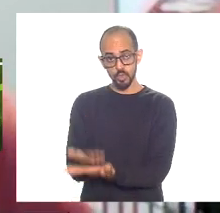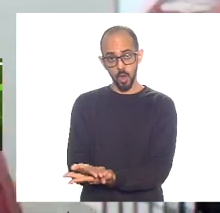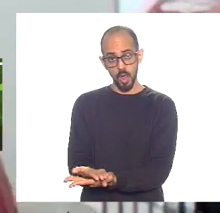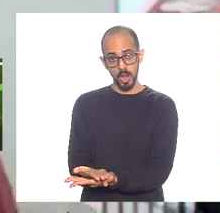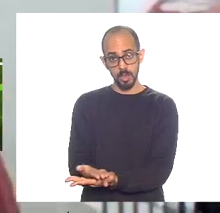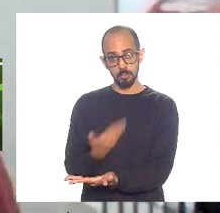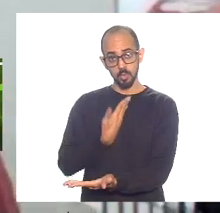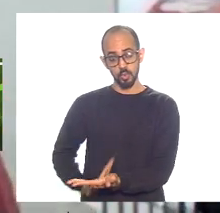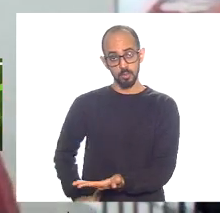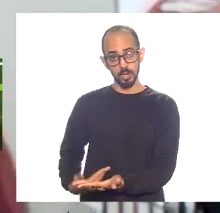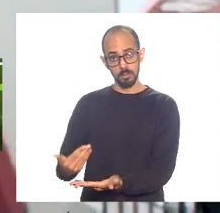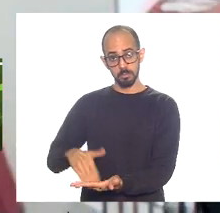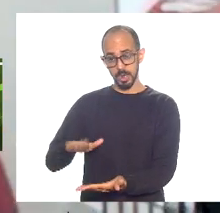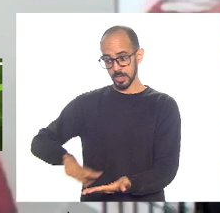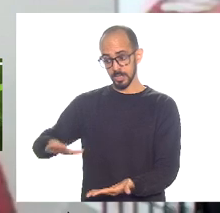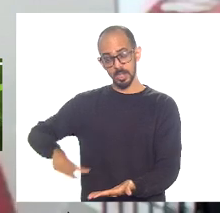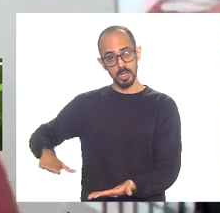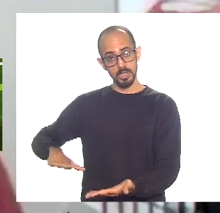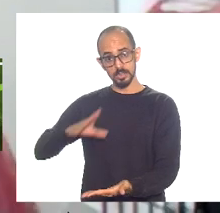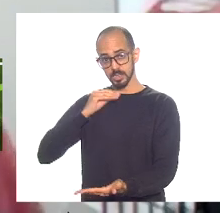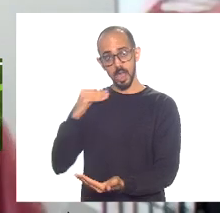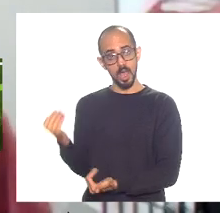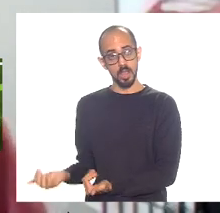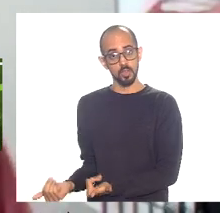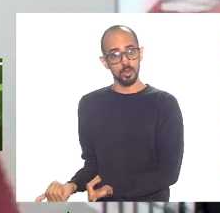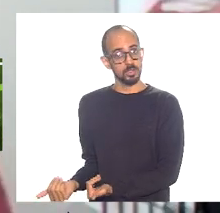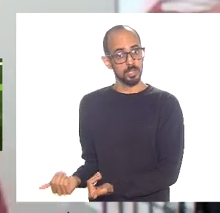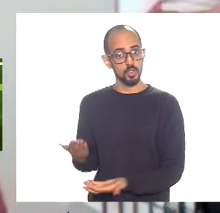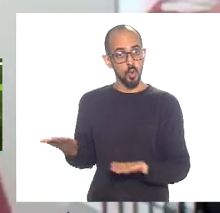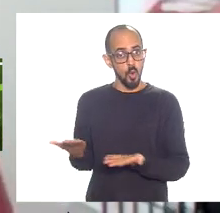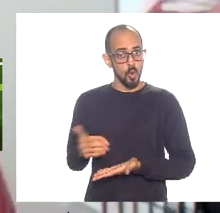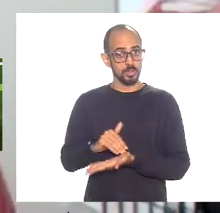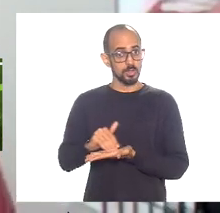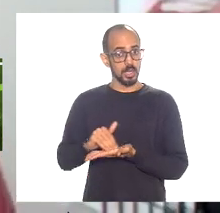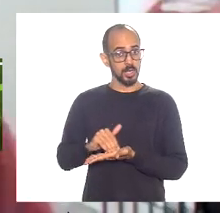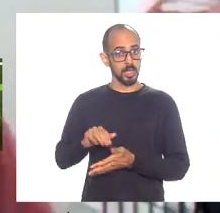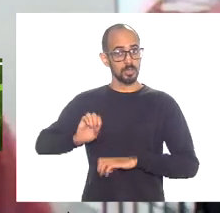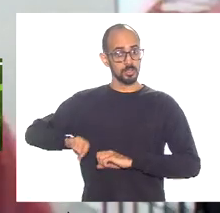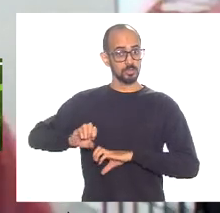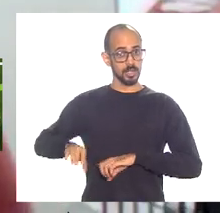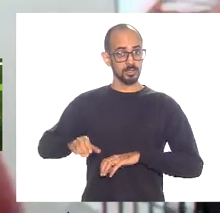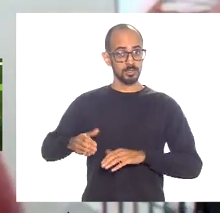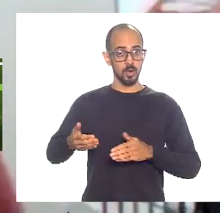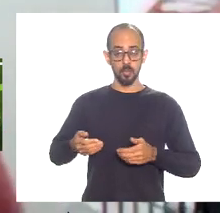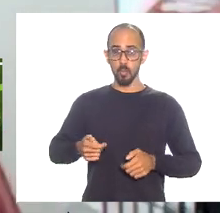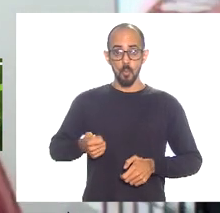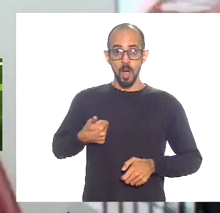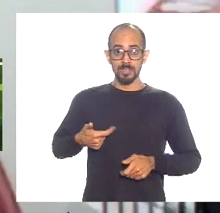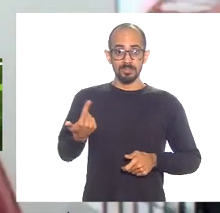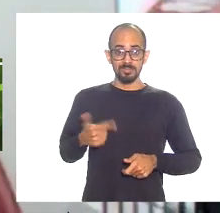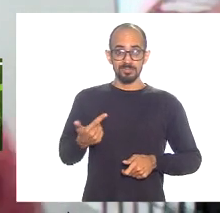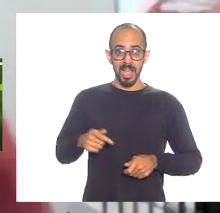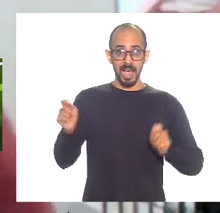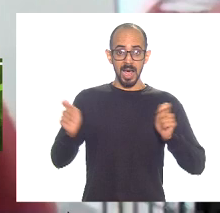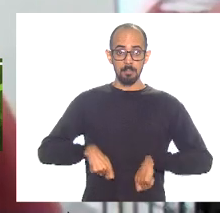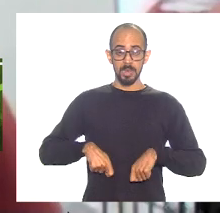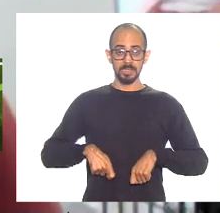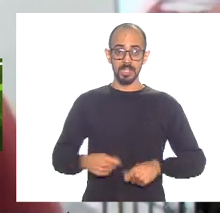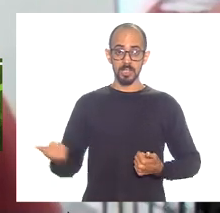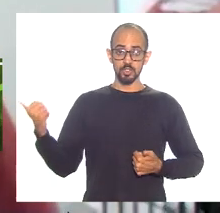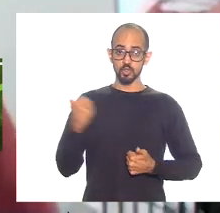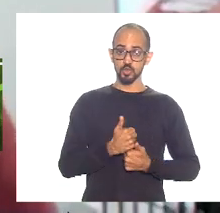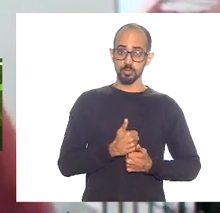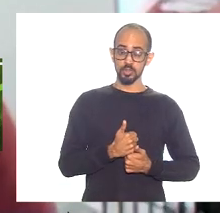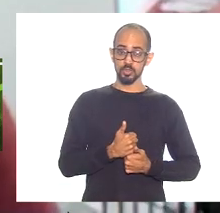conjunto da população do estado hoje a secretaria de educação já quase não tem mais capacidade de suprir